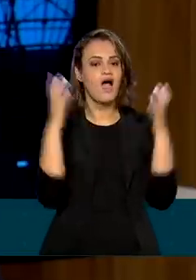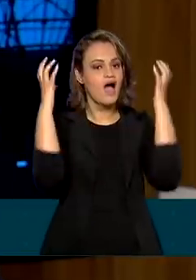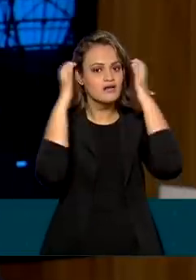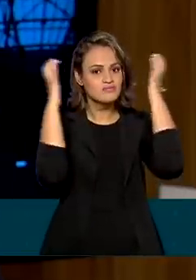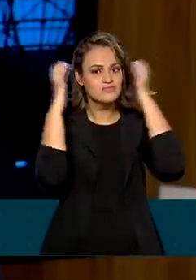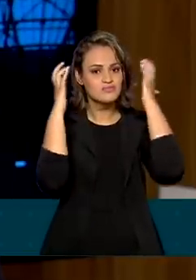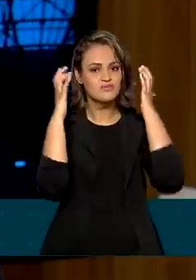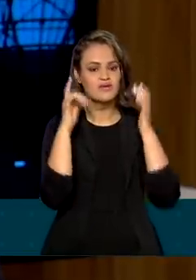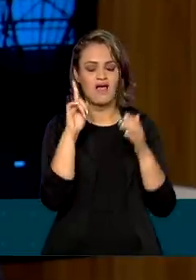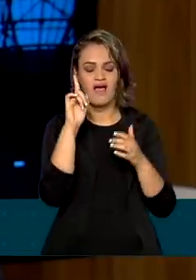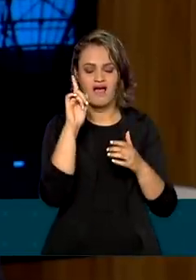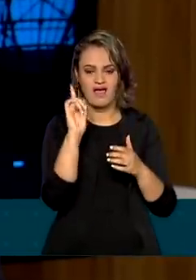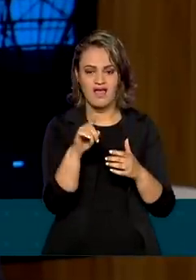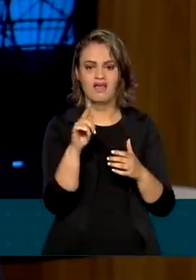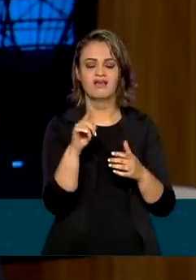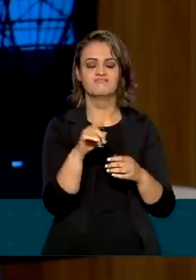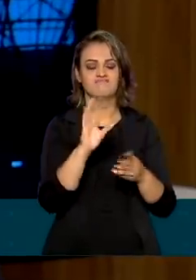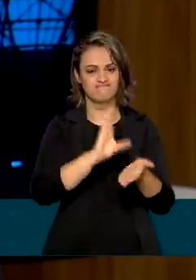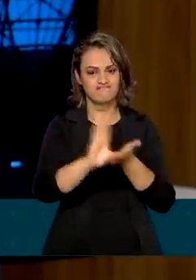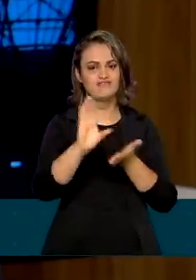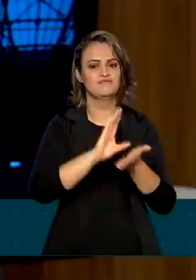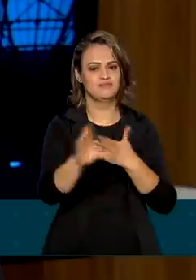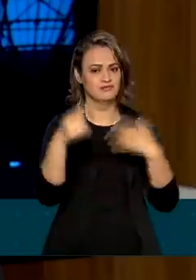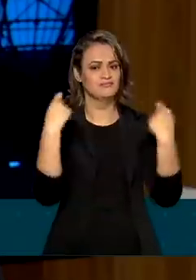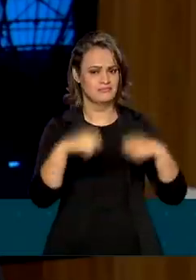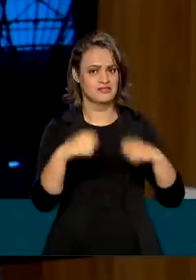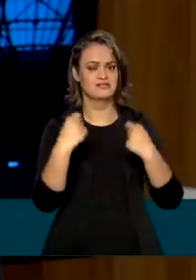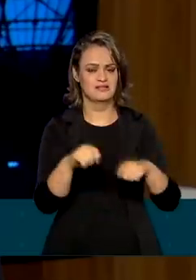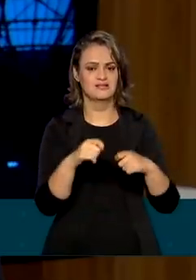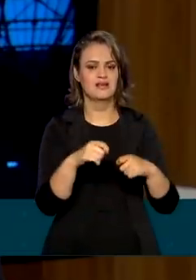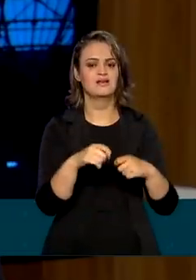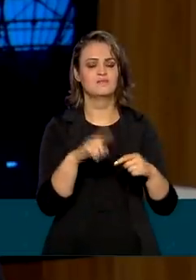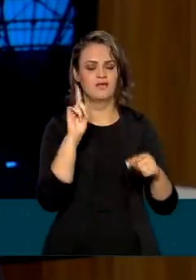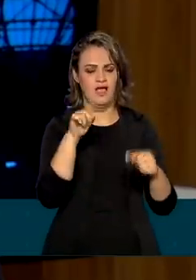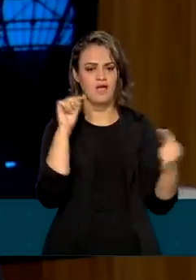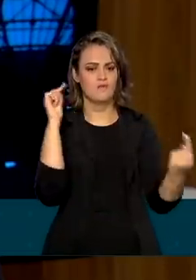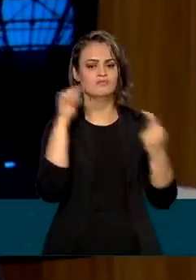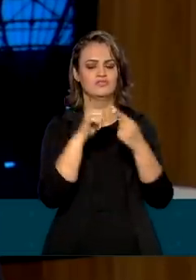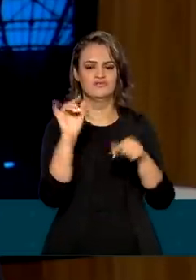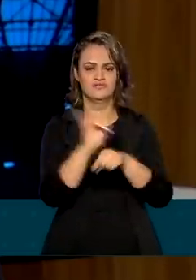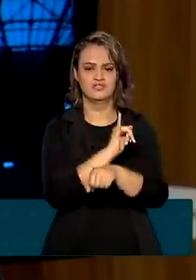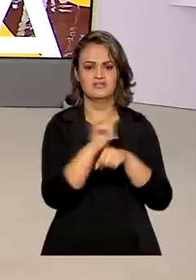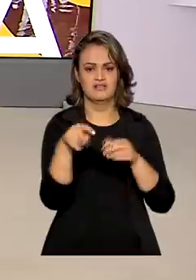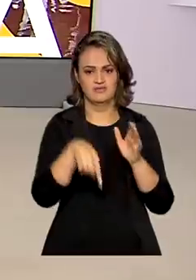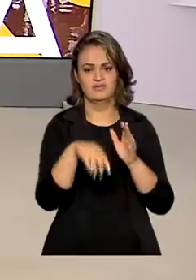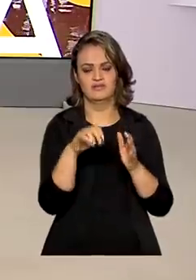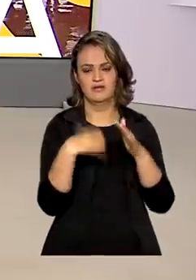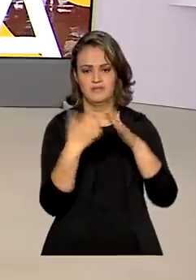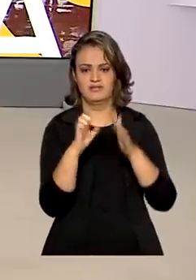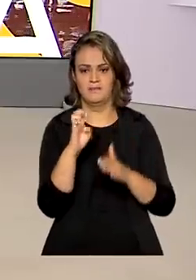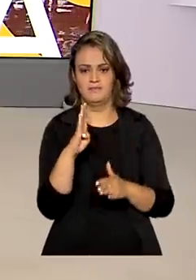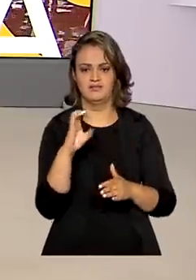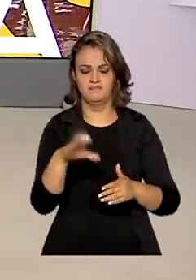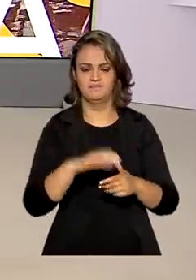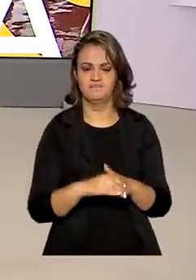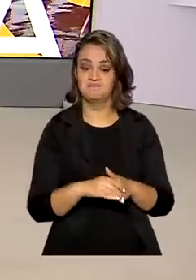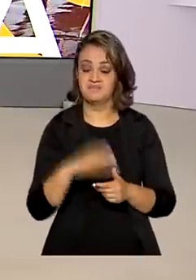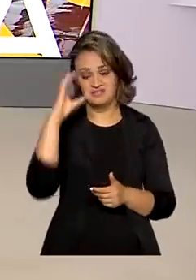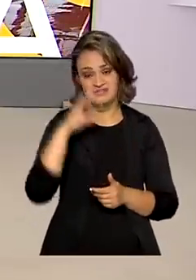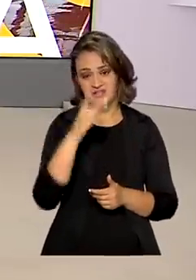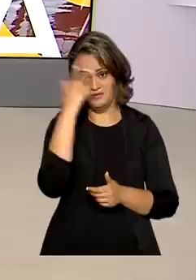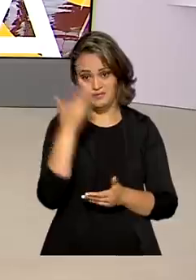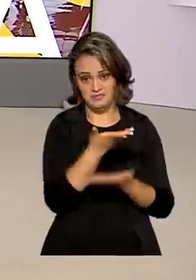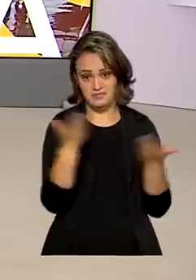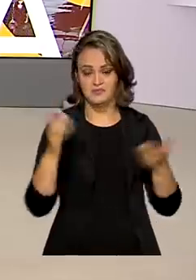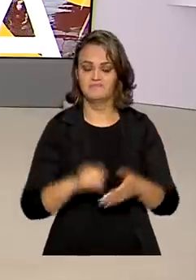é uma plataforma que a gente tem que investir. Faz parte dos objetivos estratégicos da EBC. Mais cidadania, né?